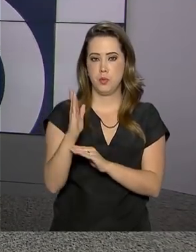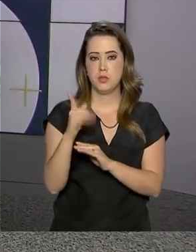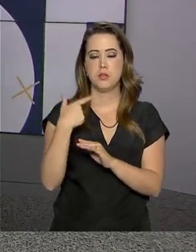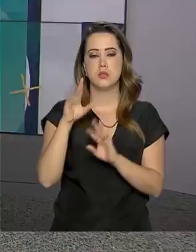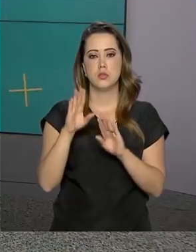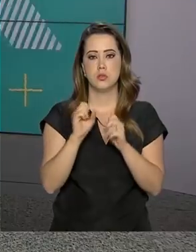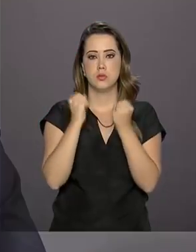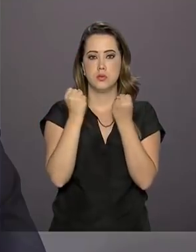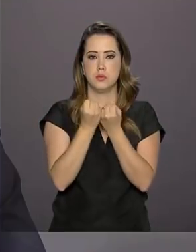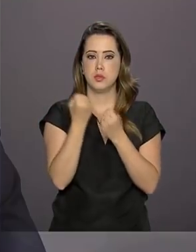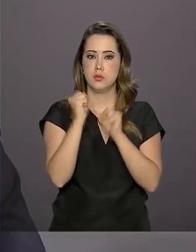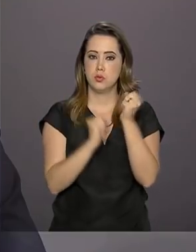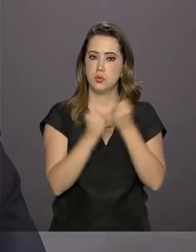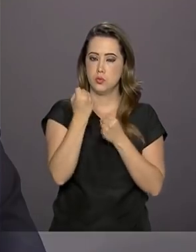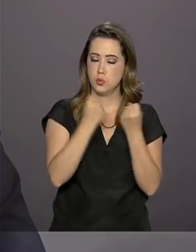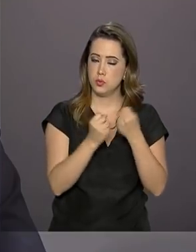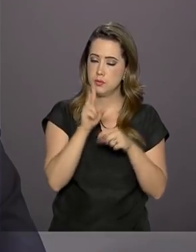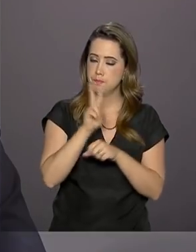Defesa.